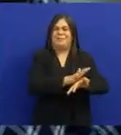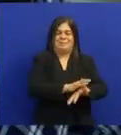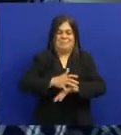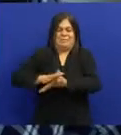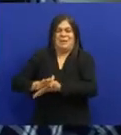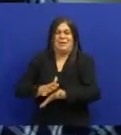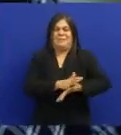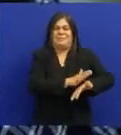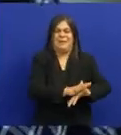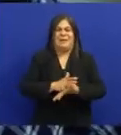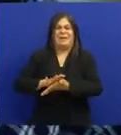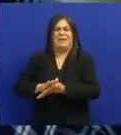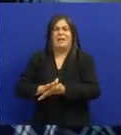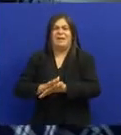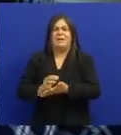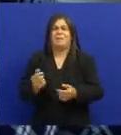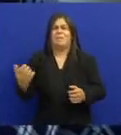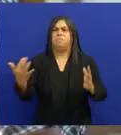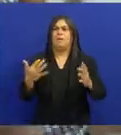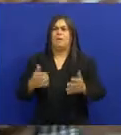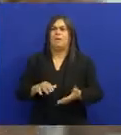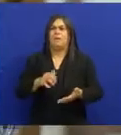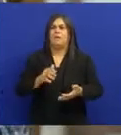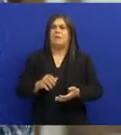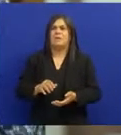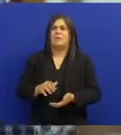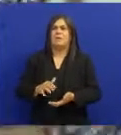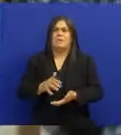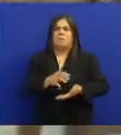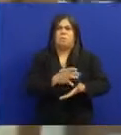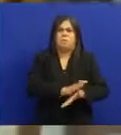mão Aí tinha uns brecos